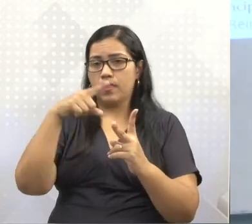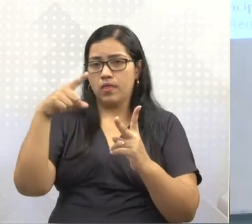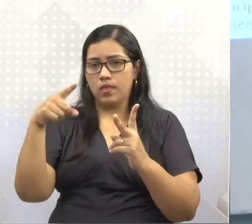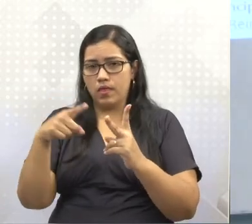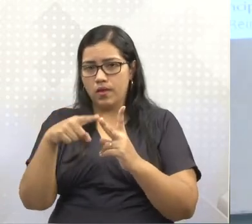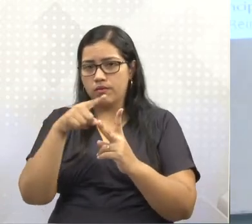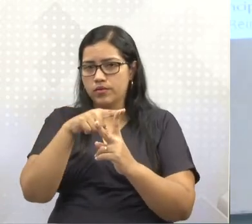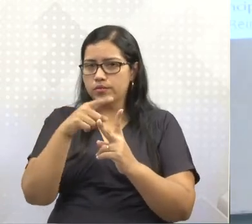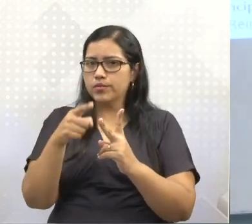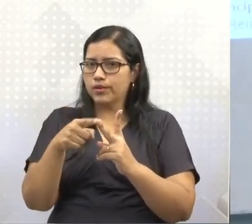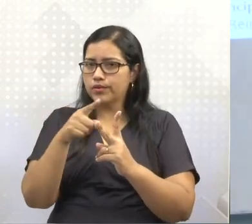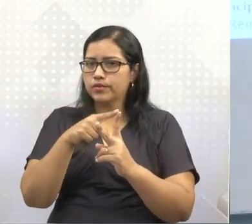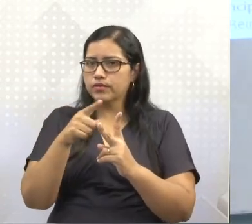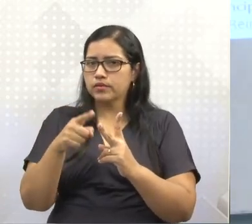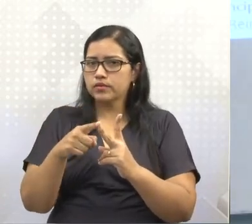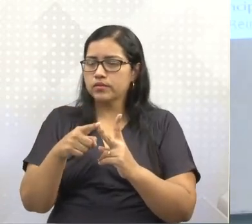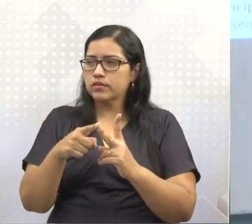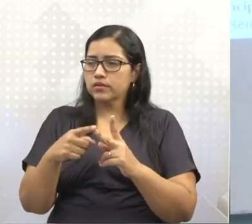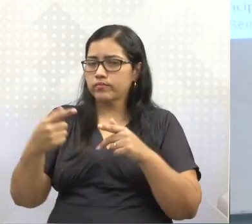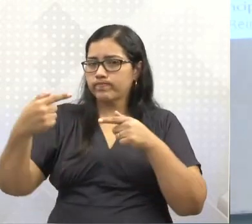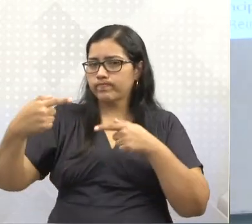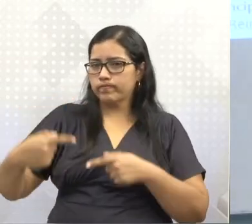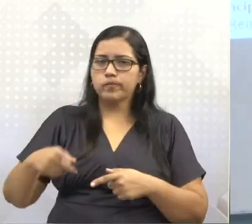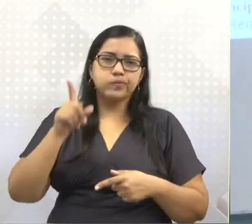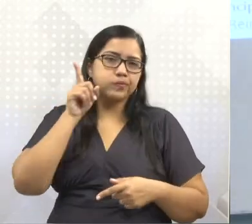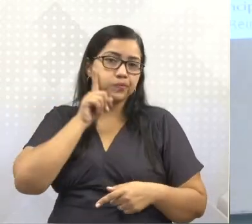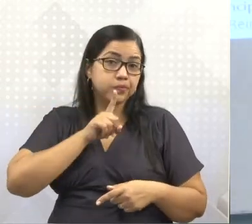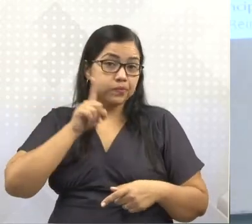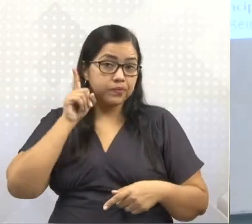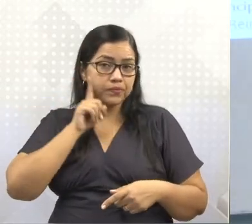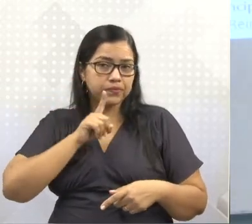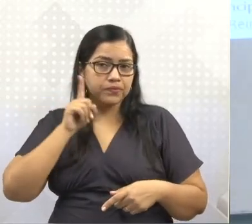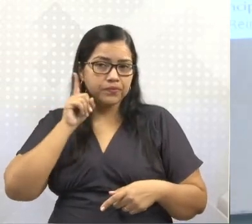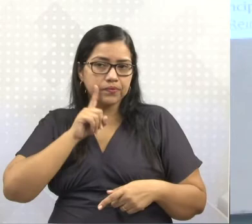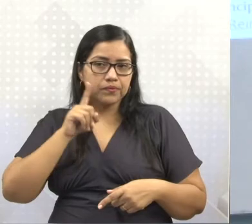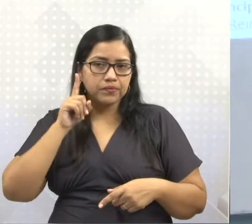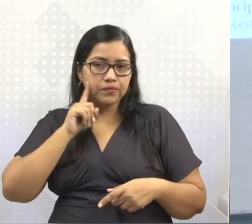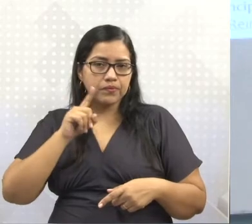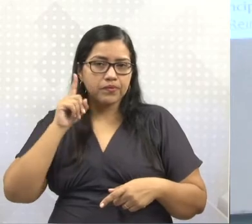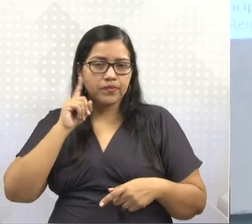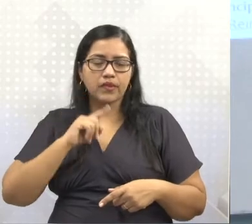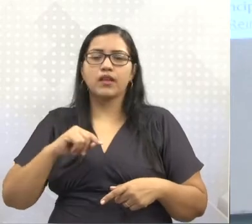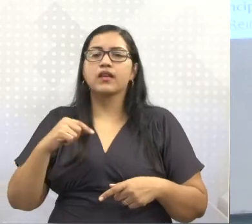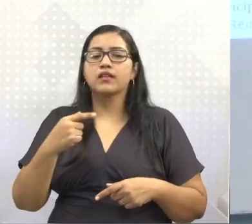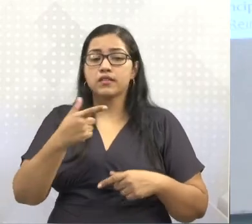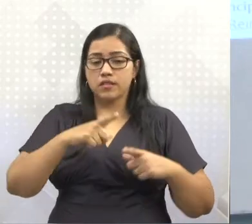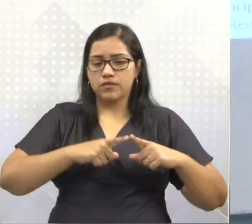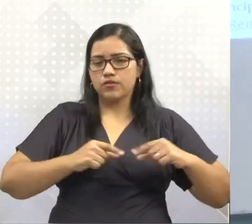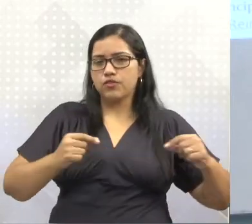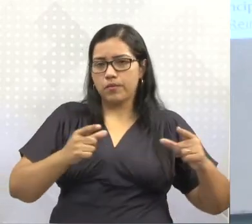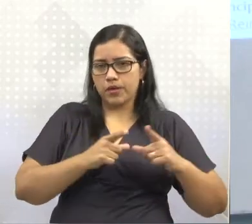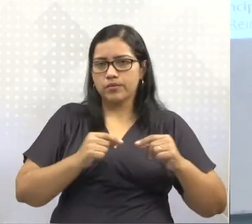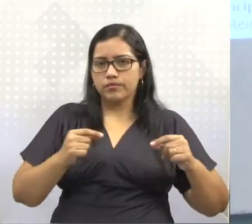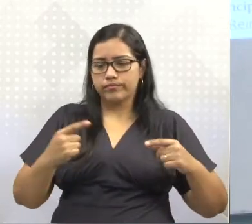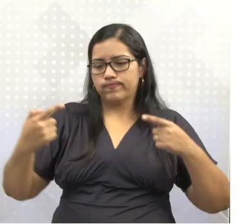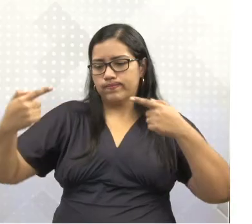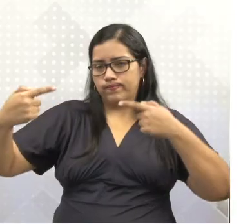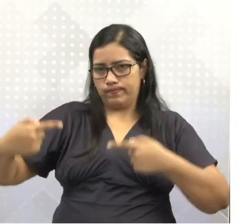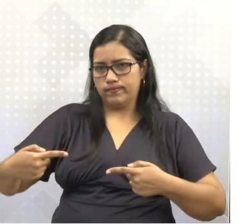né? A qual eles estão rivalizando. Nos Estados Unidos, né? No continente americano. E no extremo oriente, o Japão.